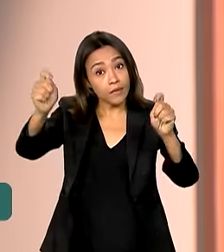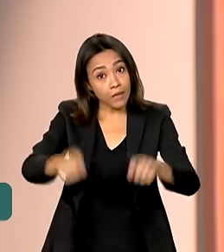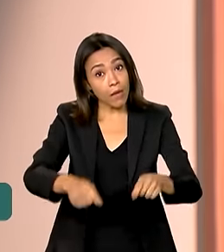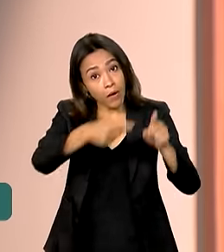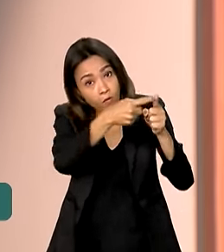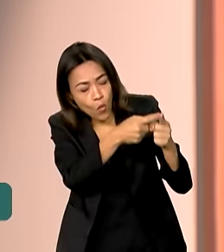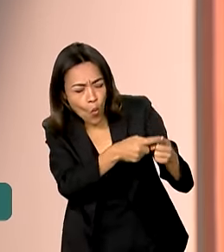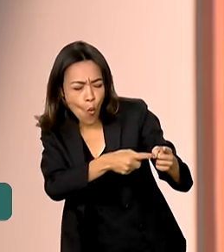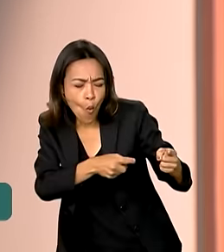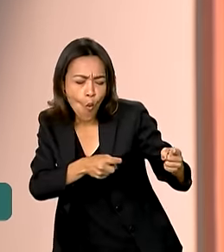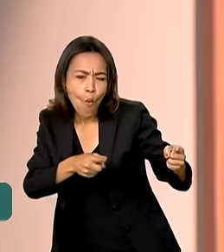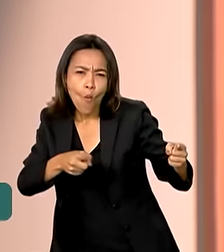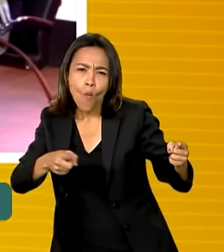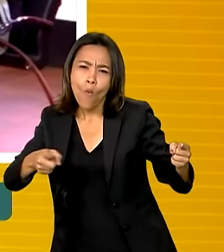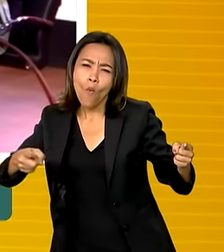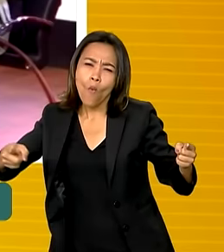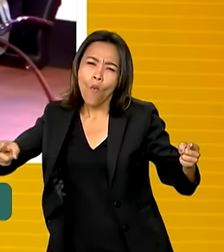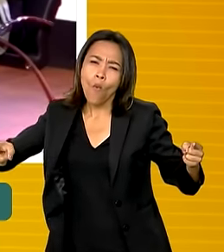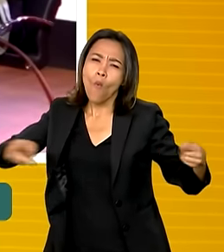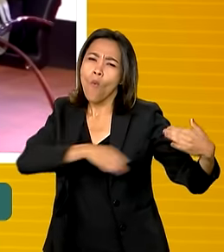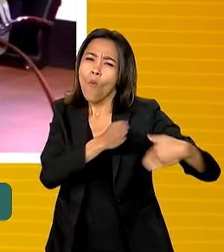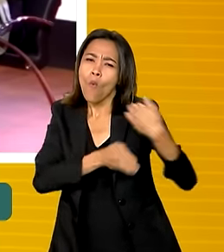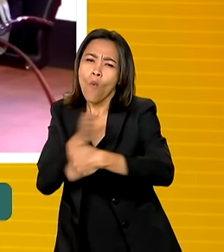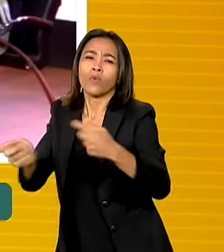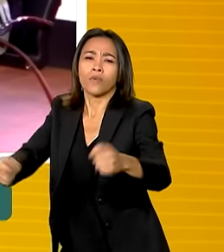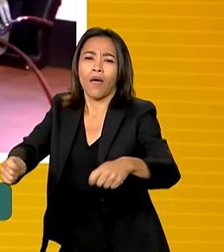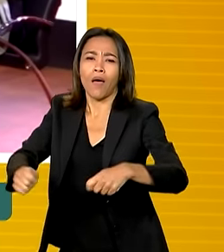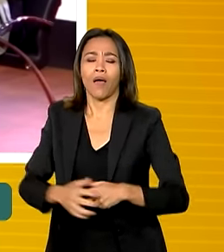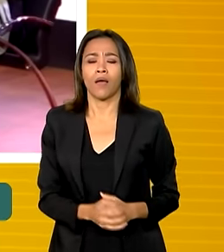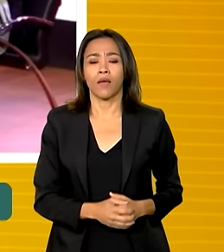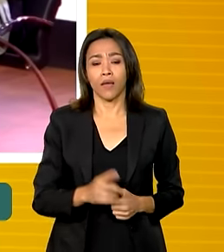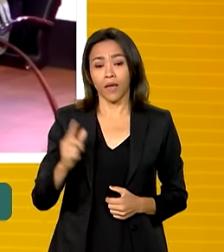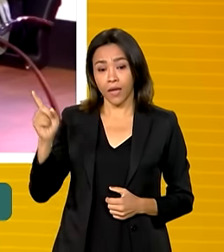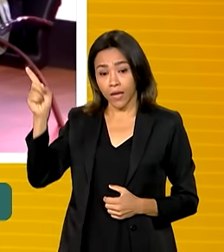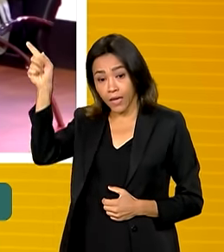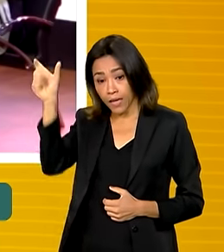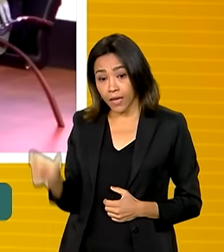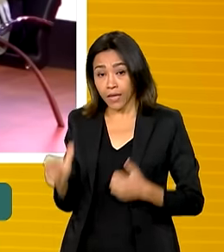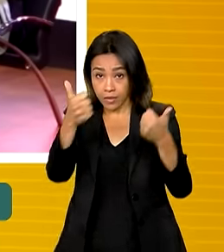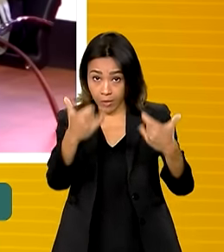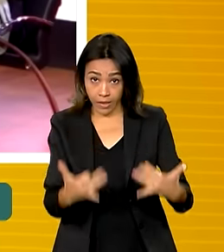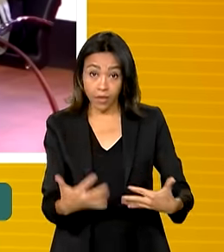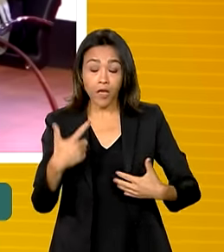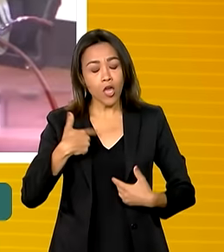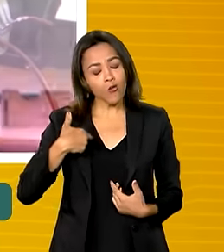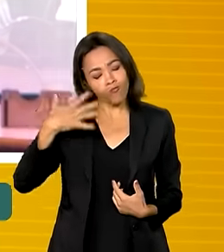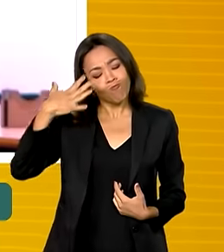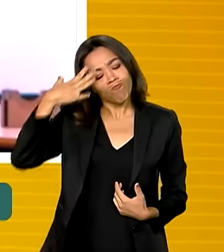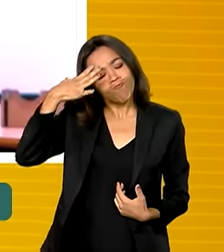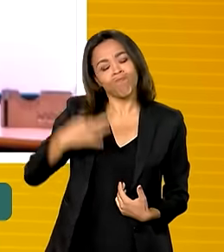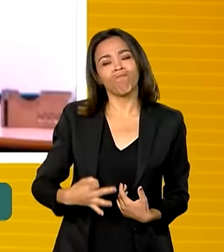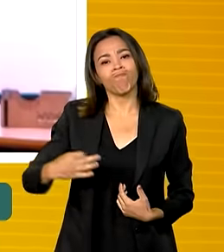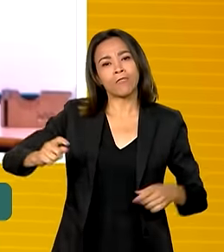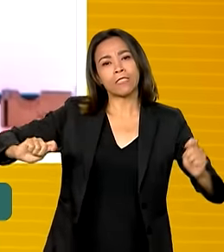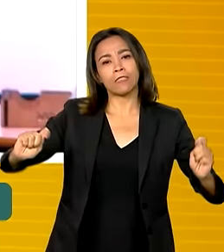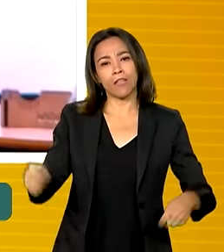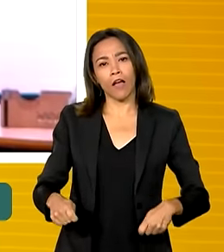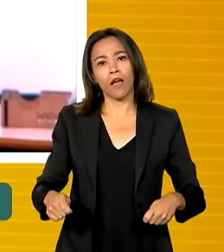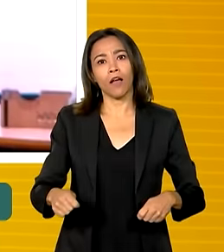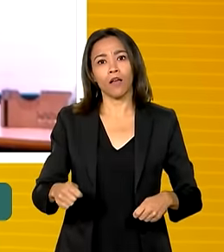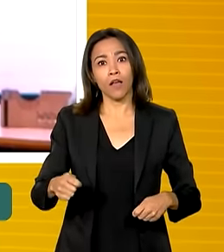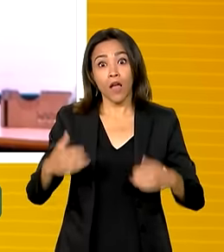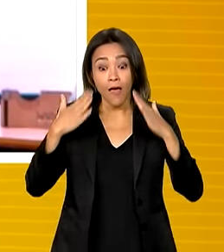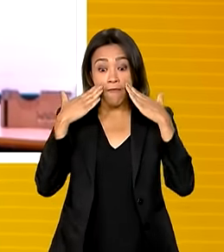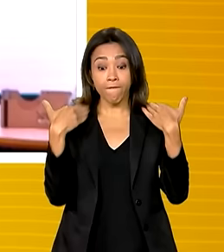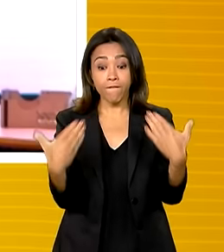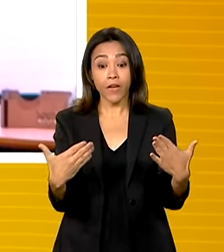ciclo de desenvolvimento. Eu estou convencido de que o Brasil pode estar diante de uma grande oportunidade